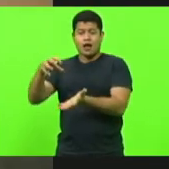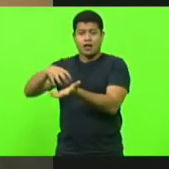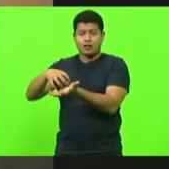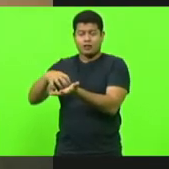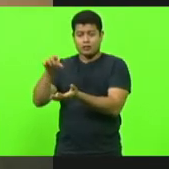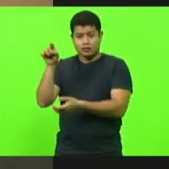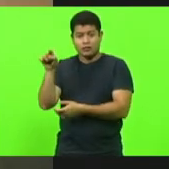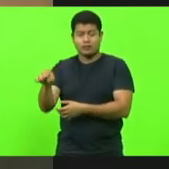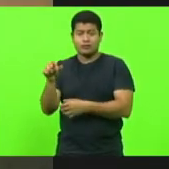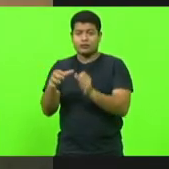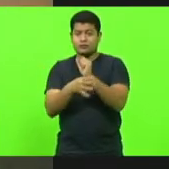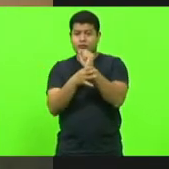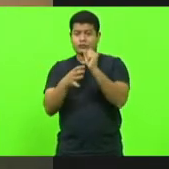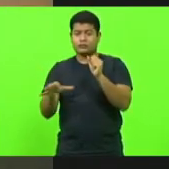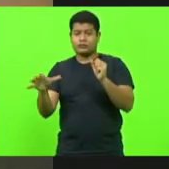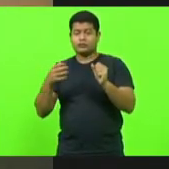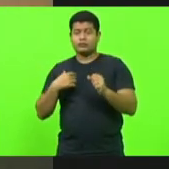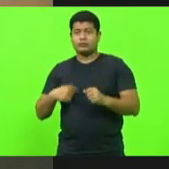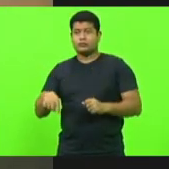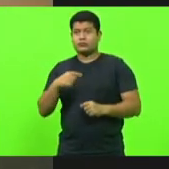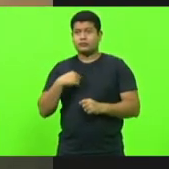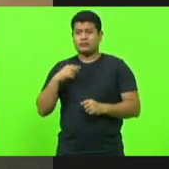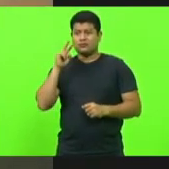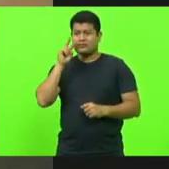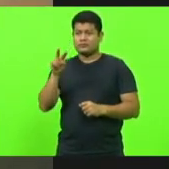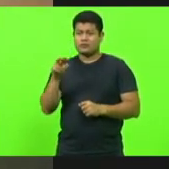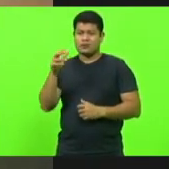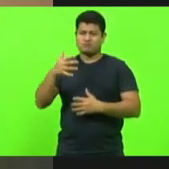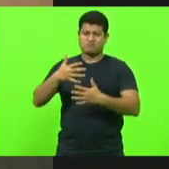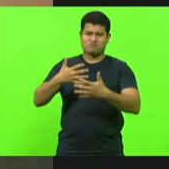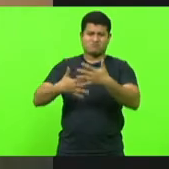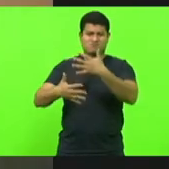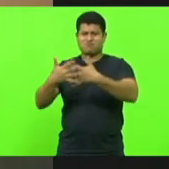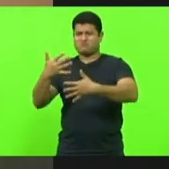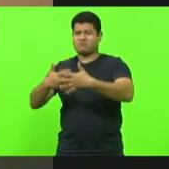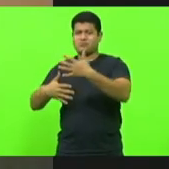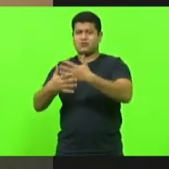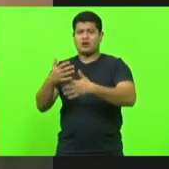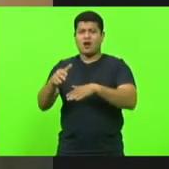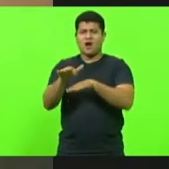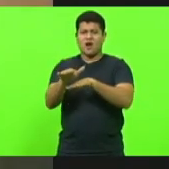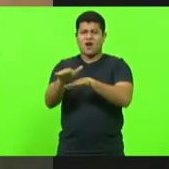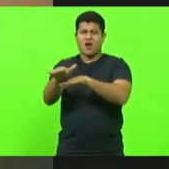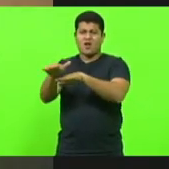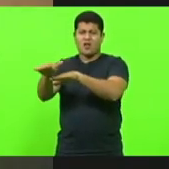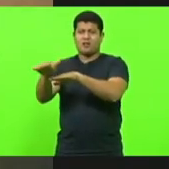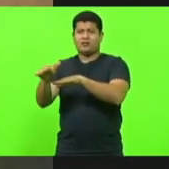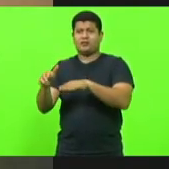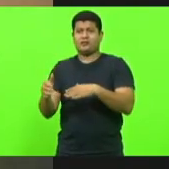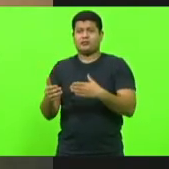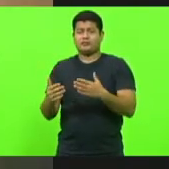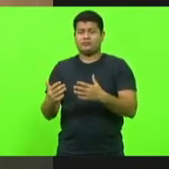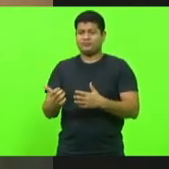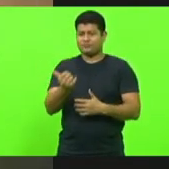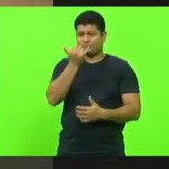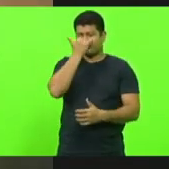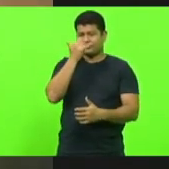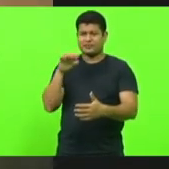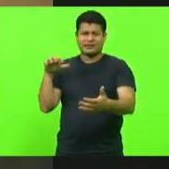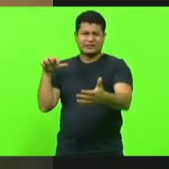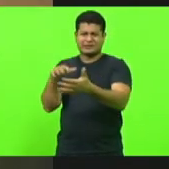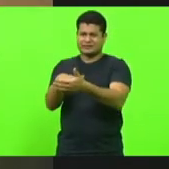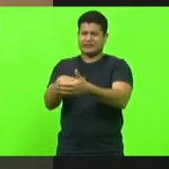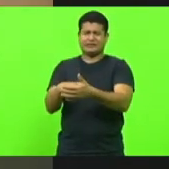e a gente vê o quão conturbado é o trânsito em São José o quanto o acidente tem diariamente